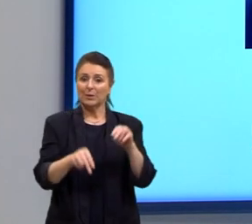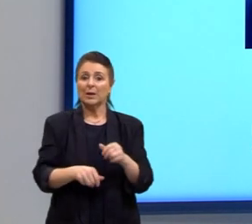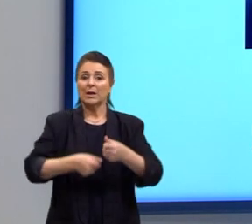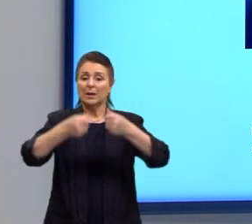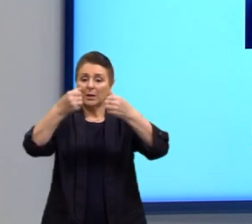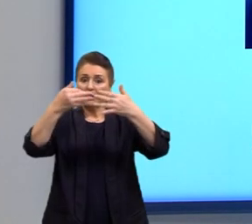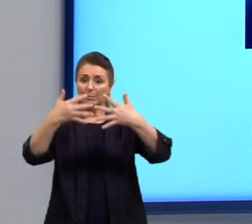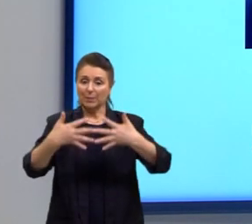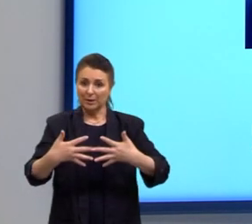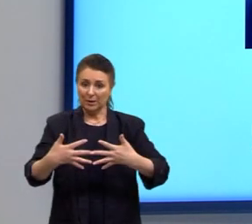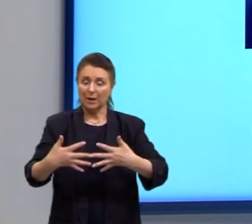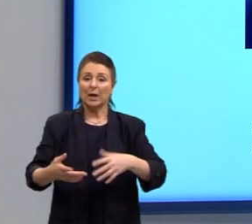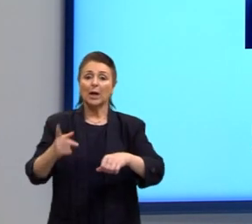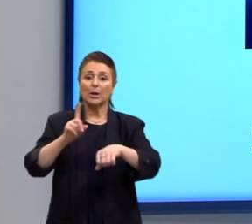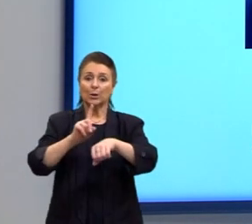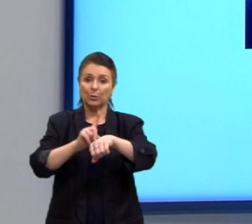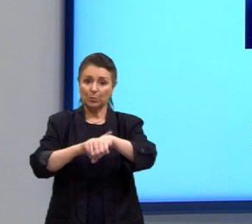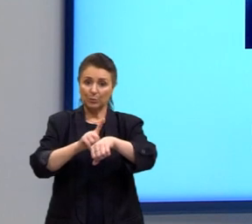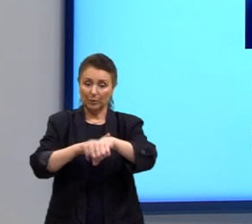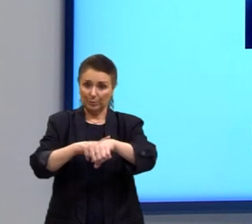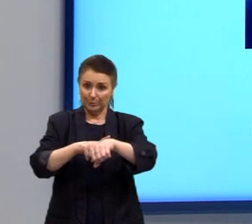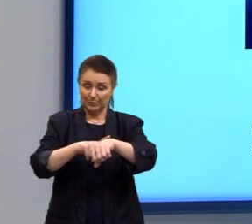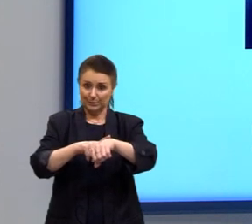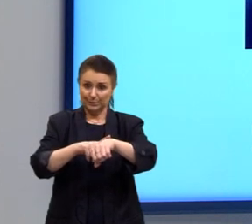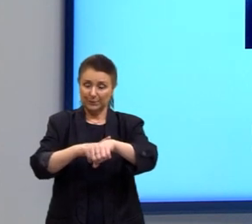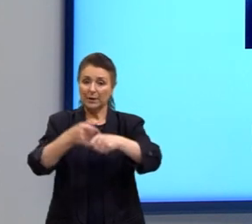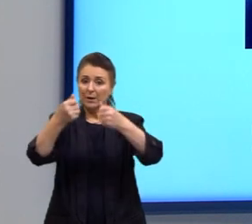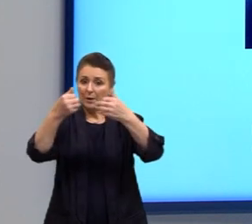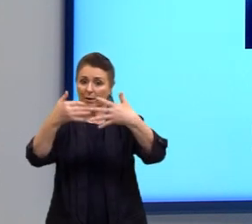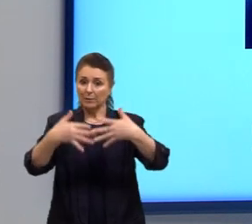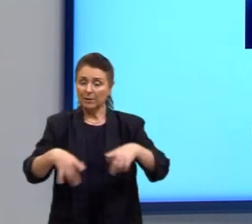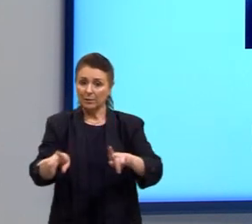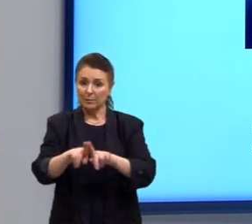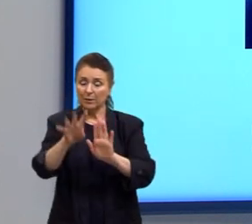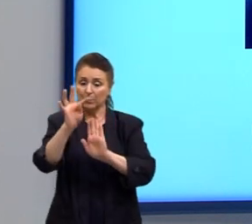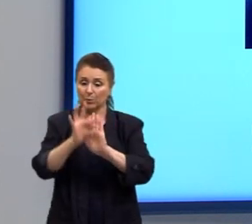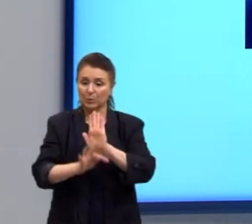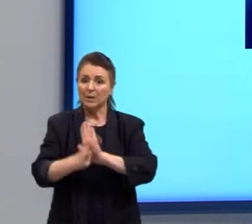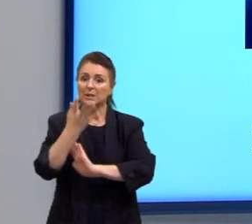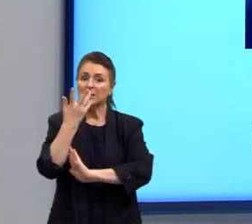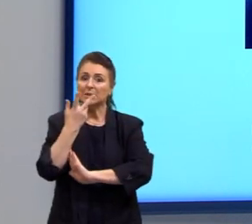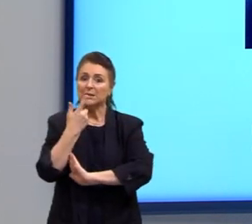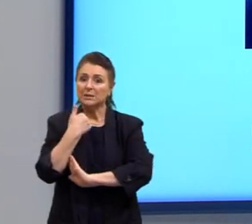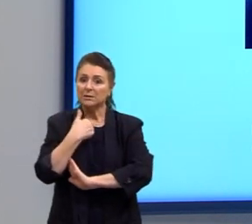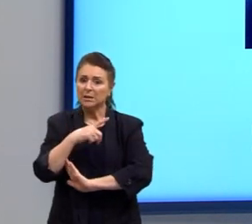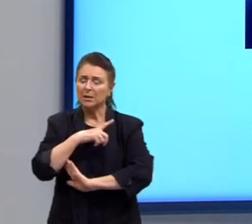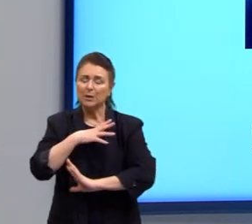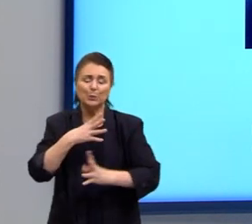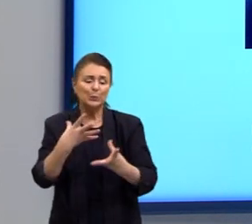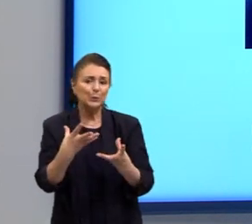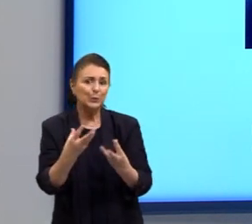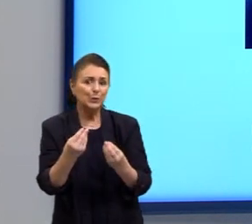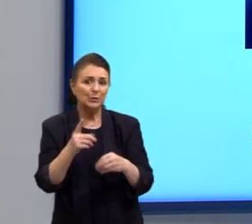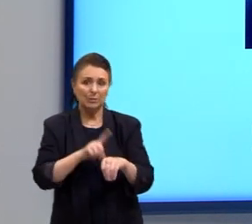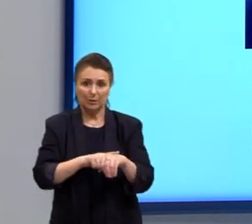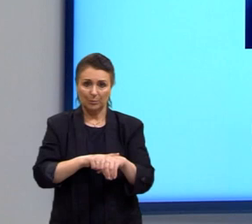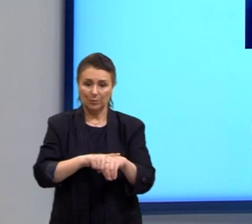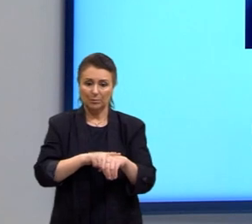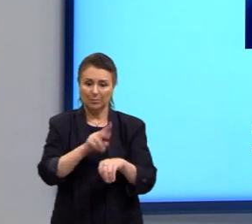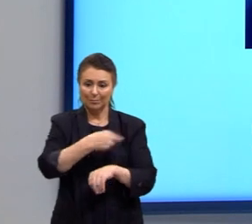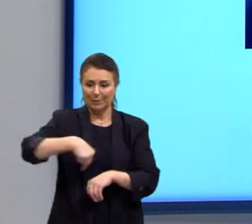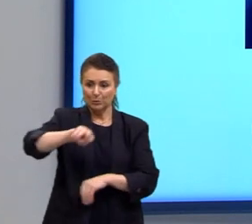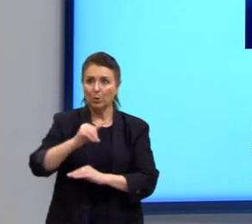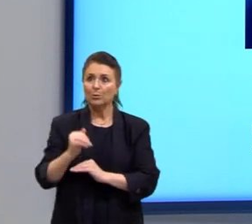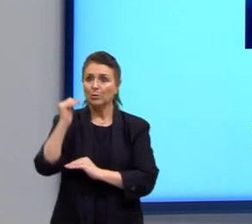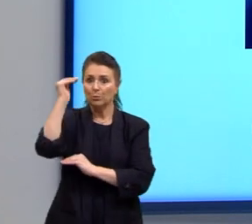efêmero, da fugacidade do tempo. Esse texto fala assim, as crianças têm todo o tempo do mundo, mas para o adulto o tempo